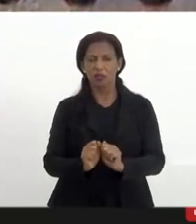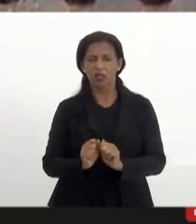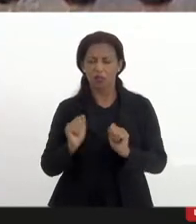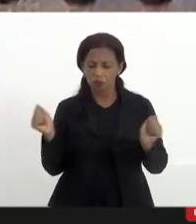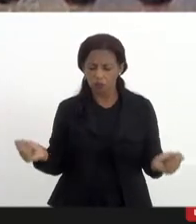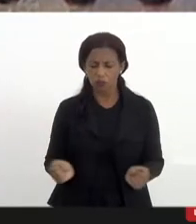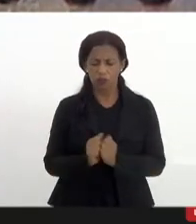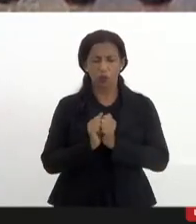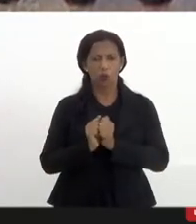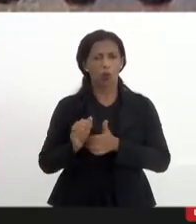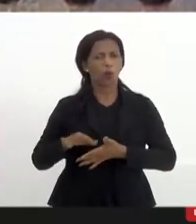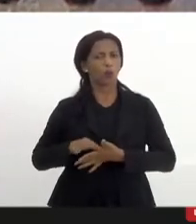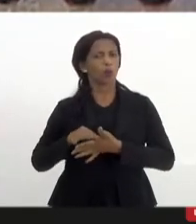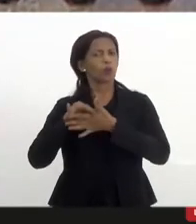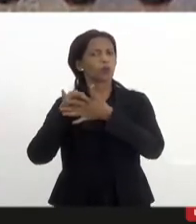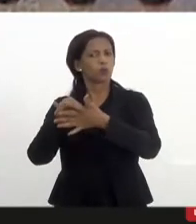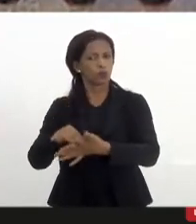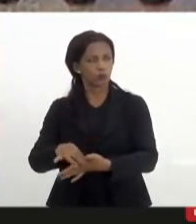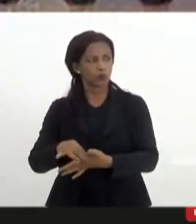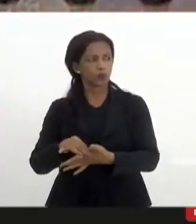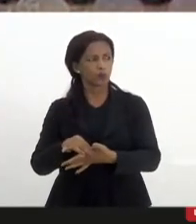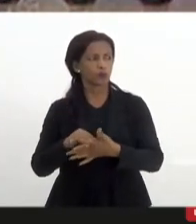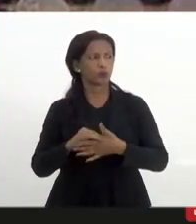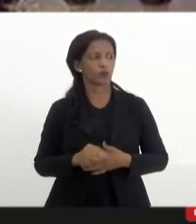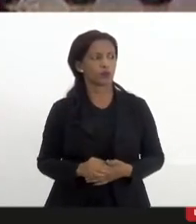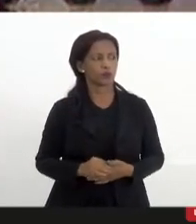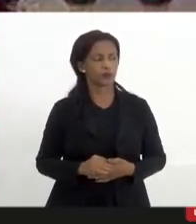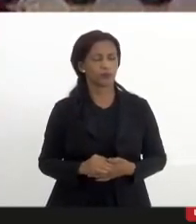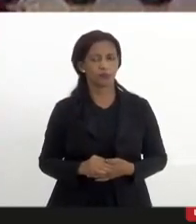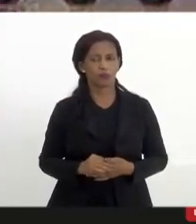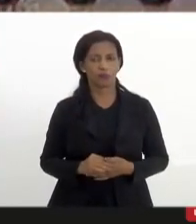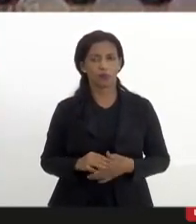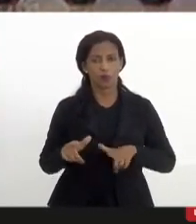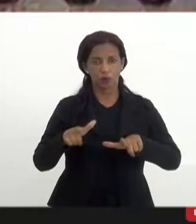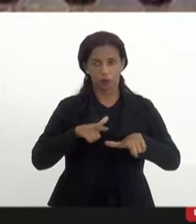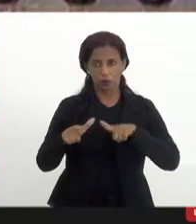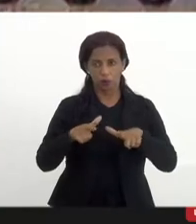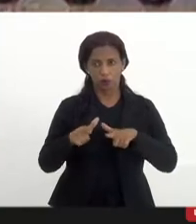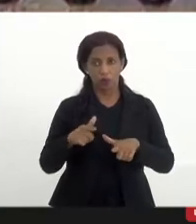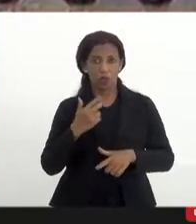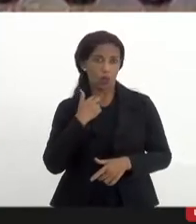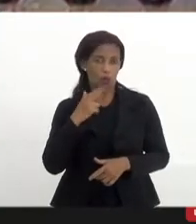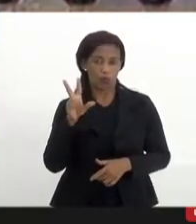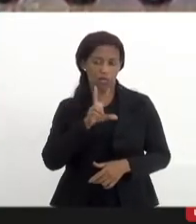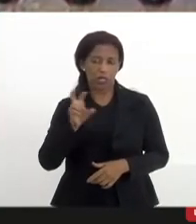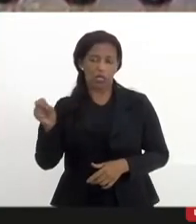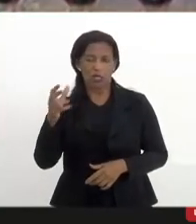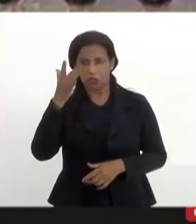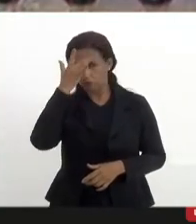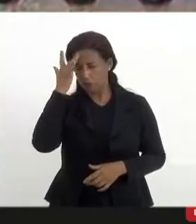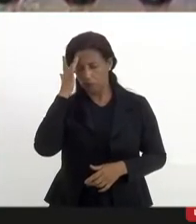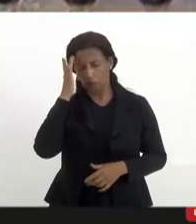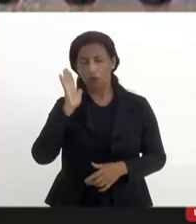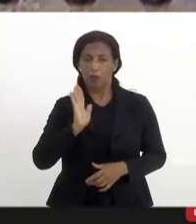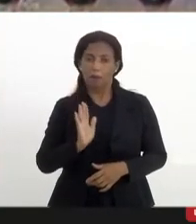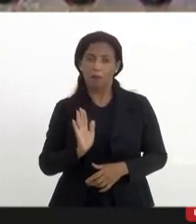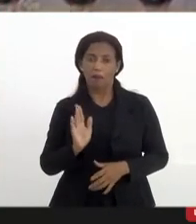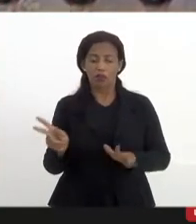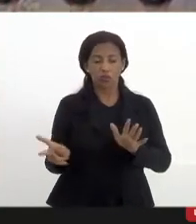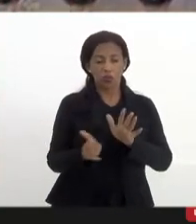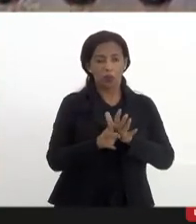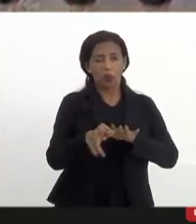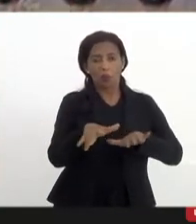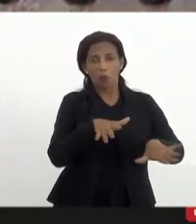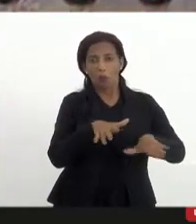com representações um grupo de trabalho não pode ter 500 pessoas mas que o próprio